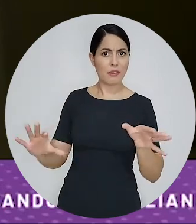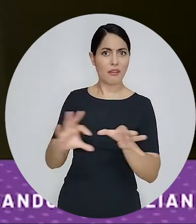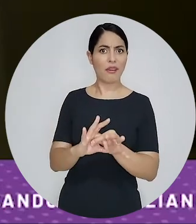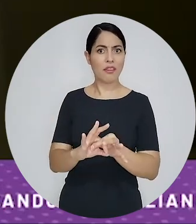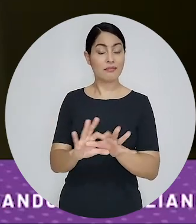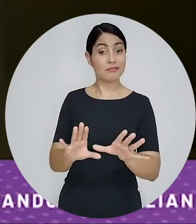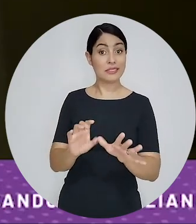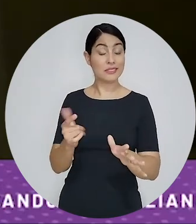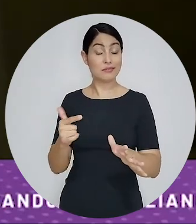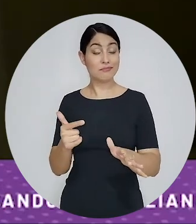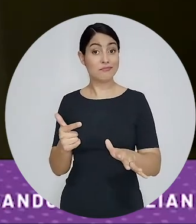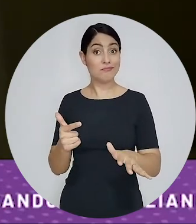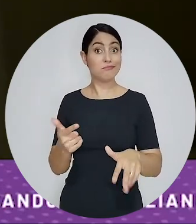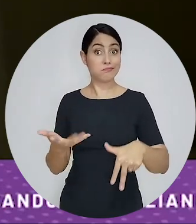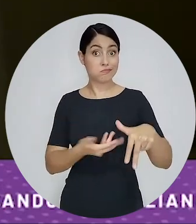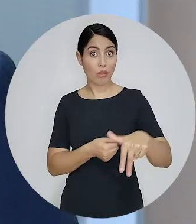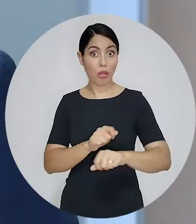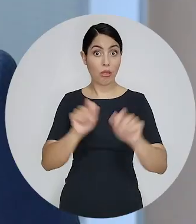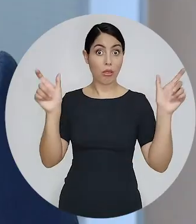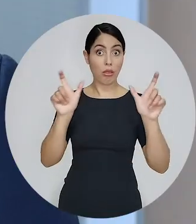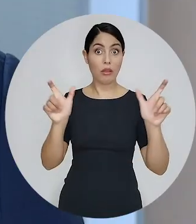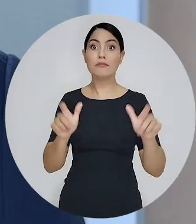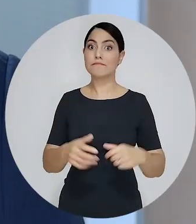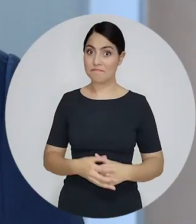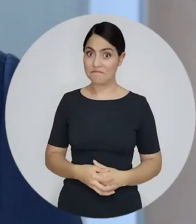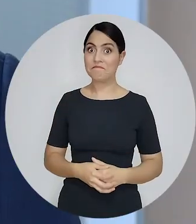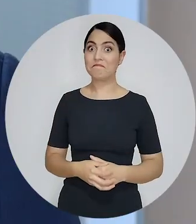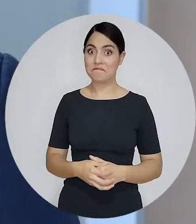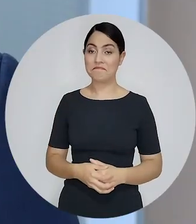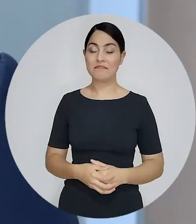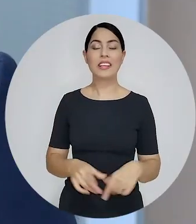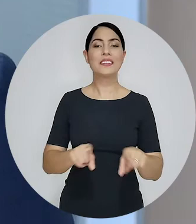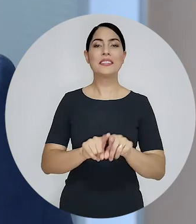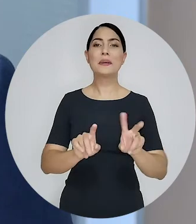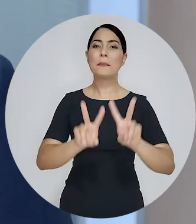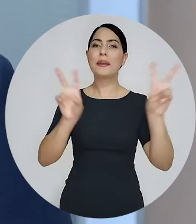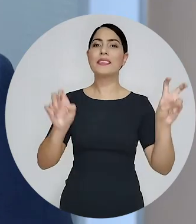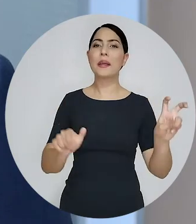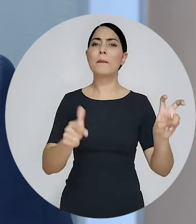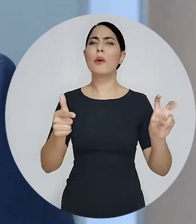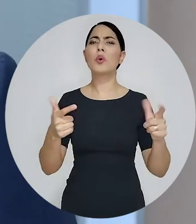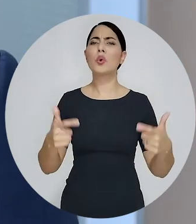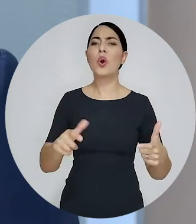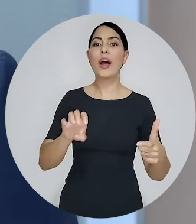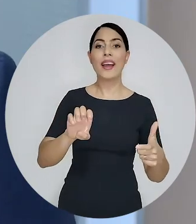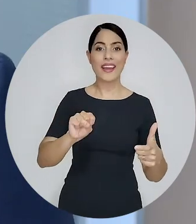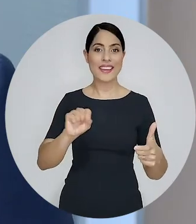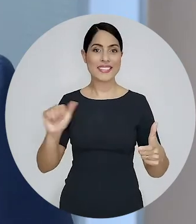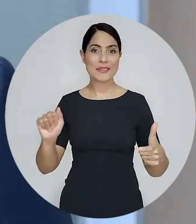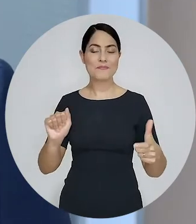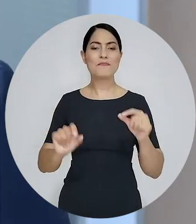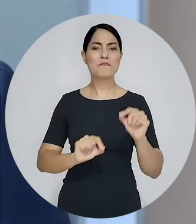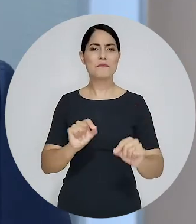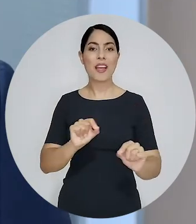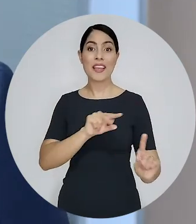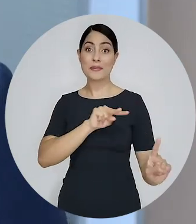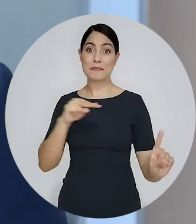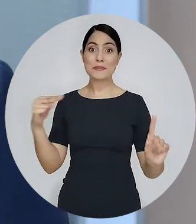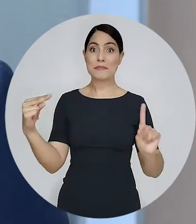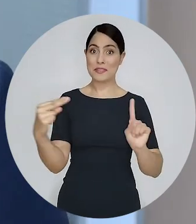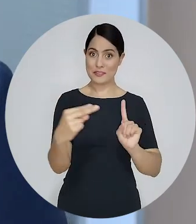envolvido em algum escândalo de corrupção Outro assunto debatido no YouTube da ESA Nacional foi as novas